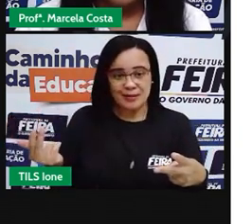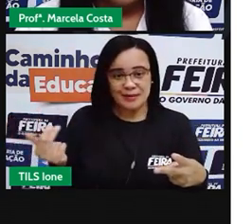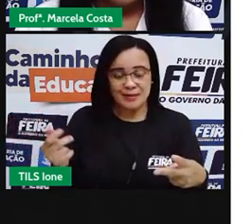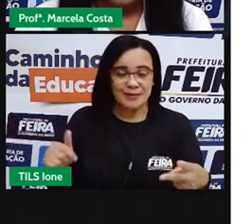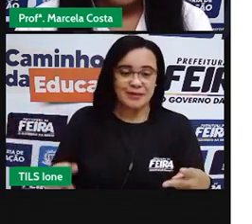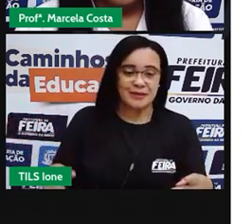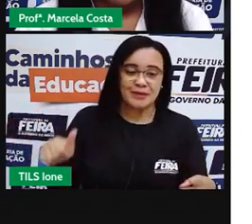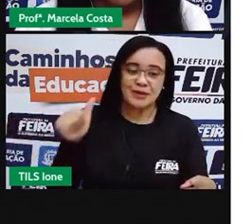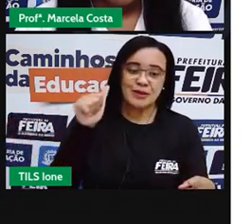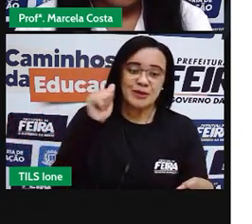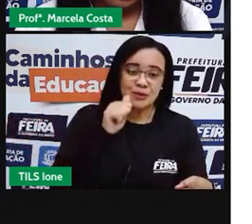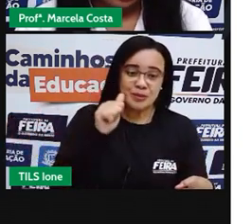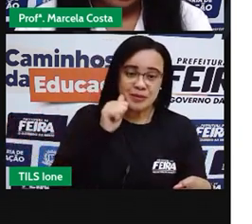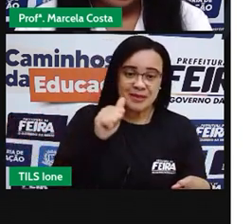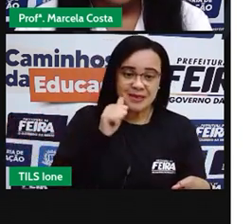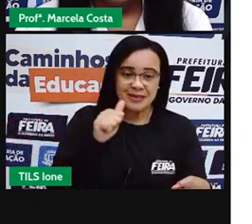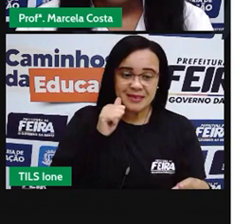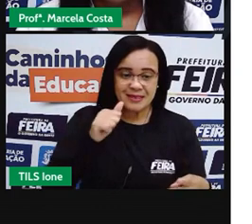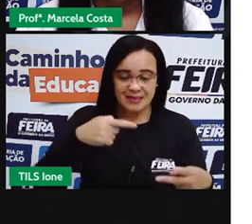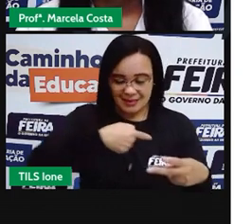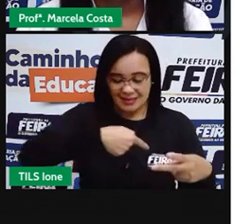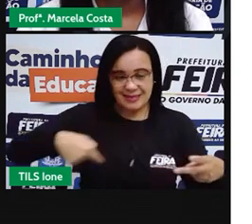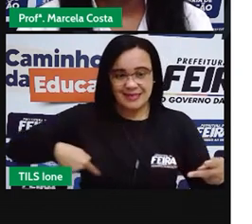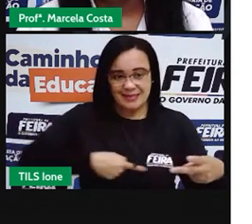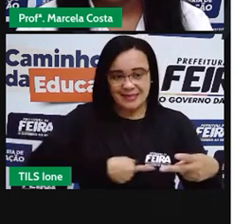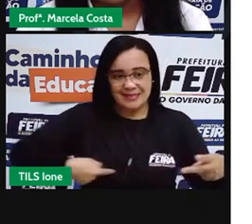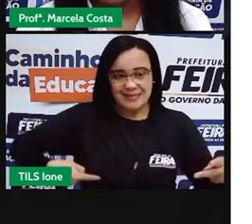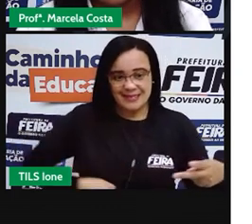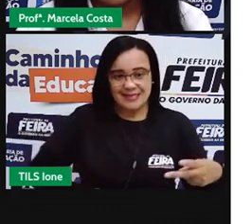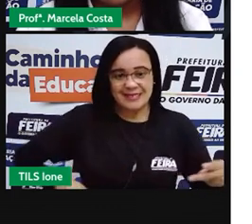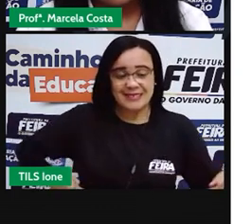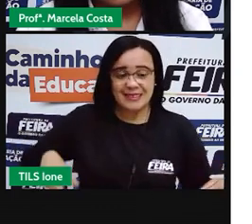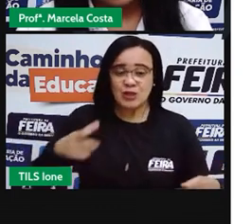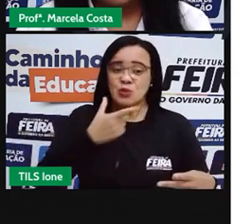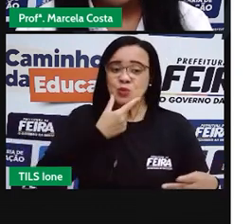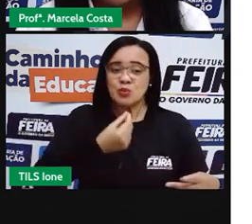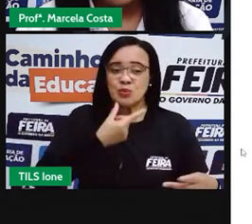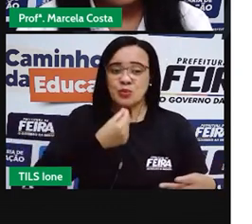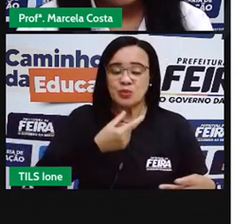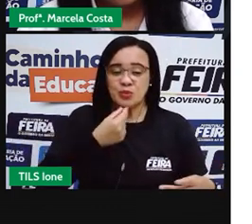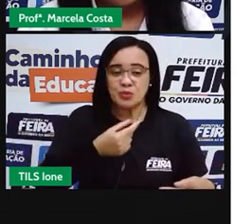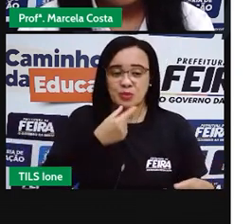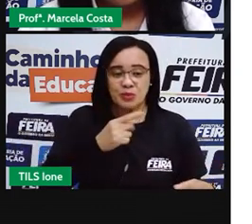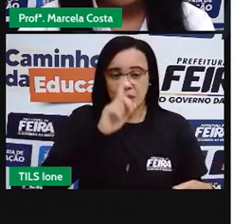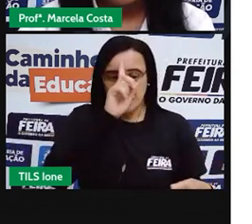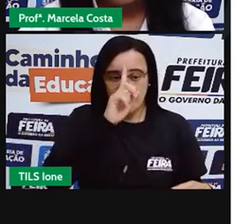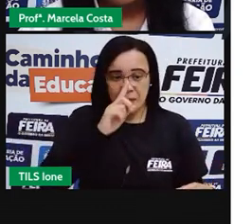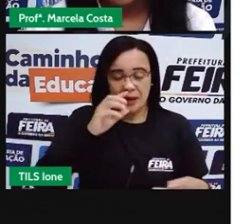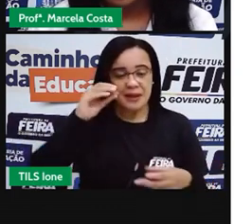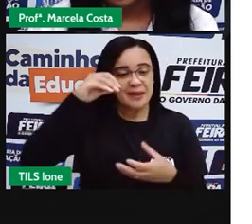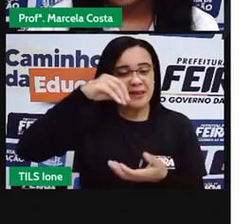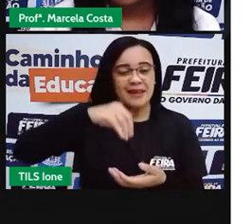que está com a blusa mistrada e o menino que está com a blusa amarela aqui no centro desse grupo.